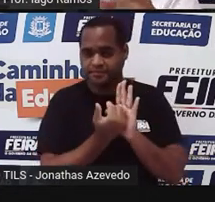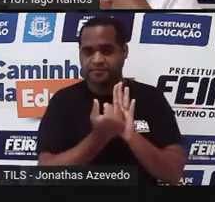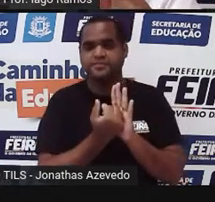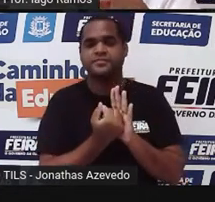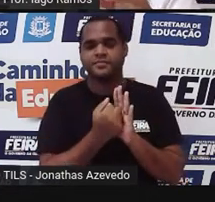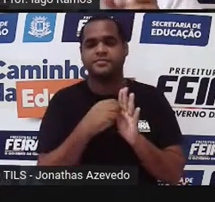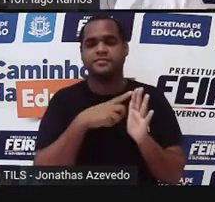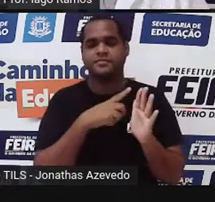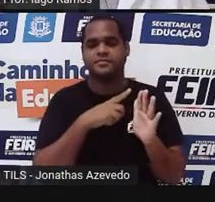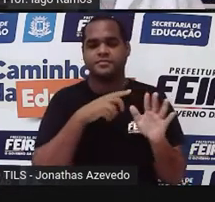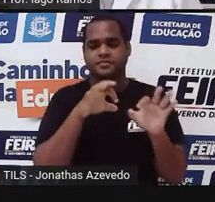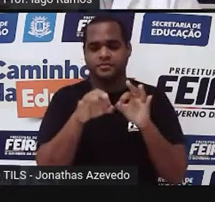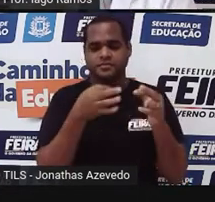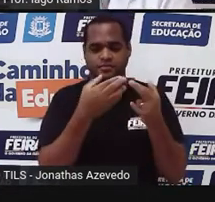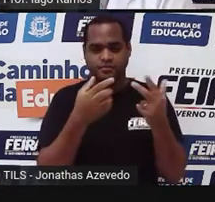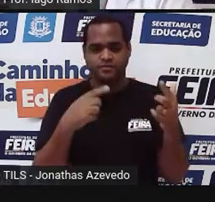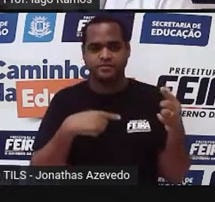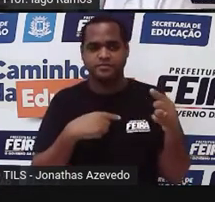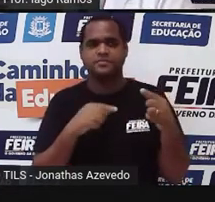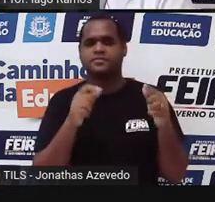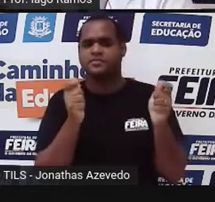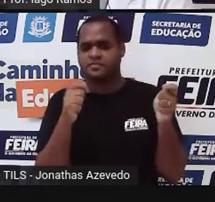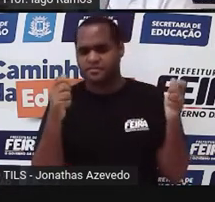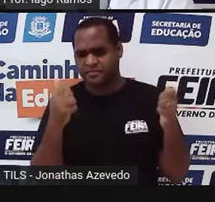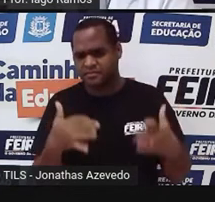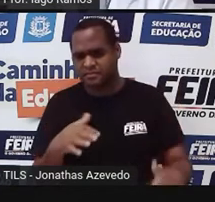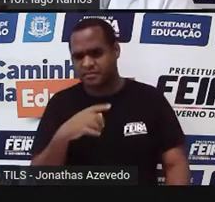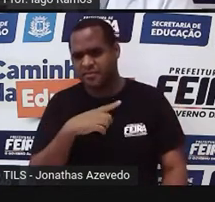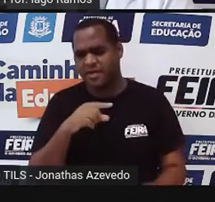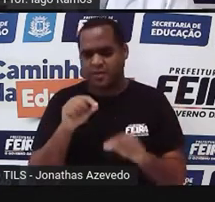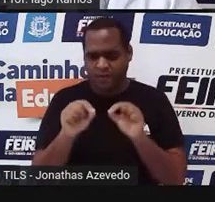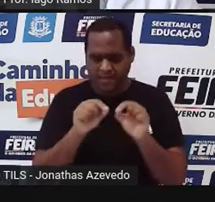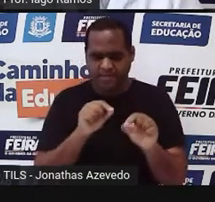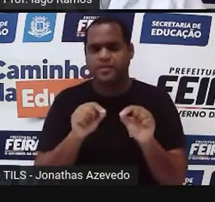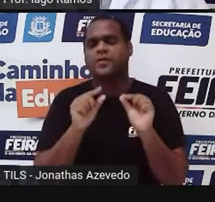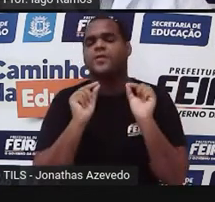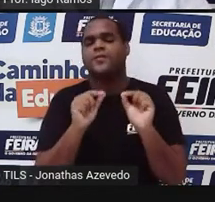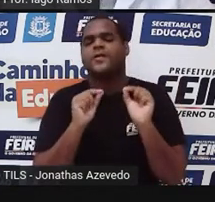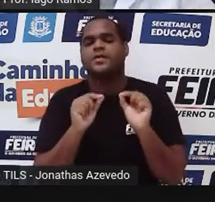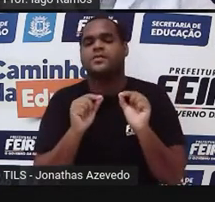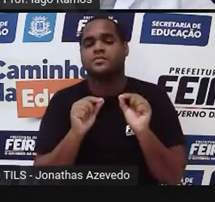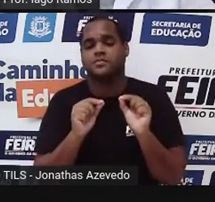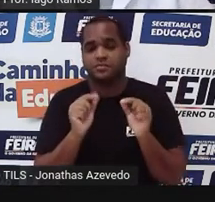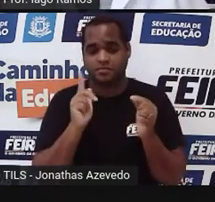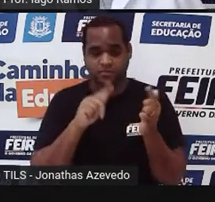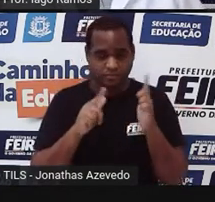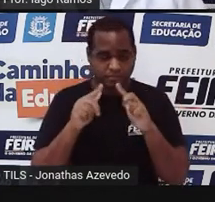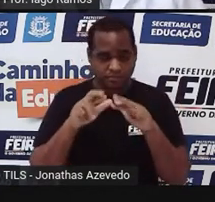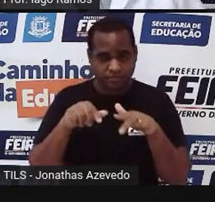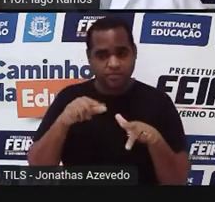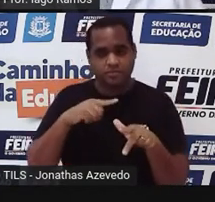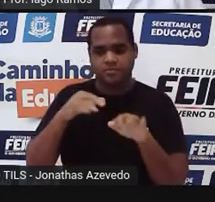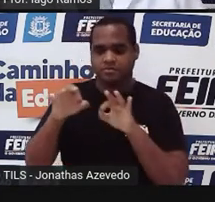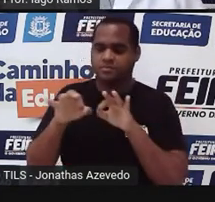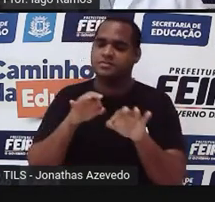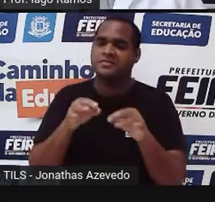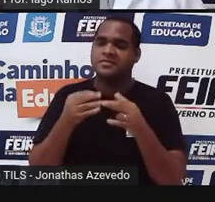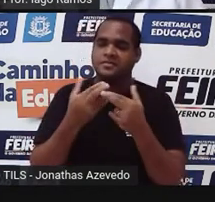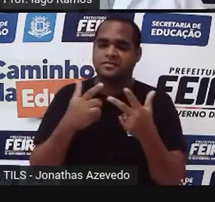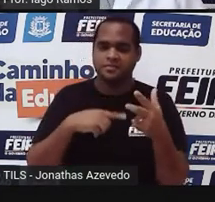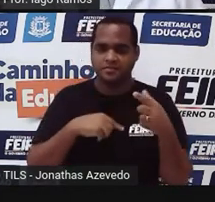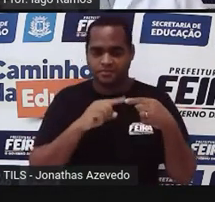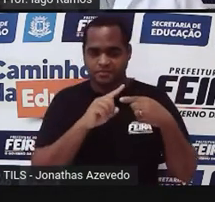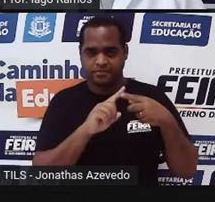figura tem que montar dois retângulos. Como é que dá pra fazer isso? Como é que dá pra fazer essa montagem desses